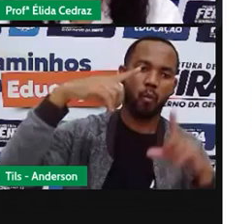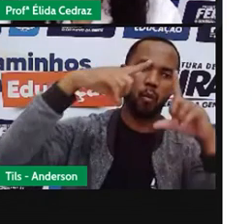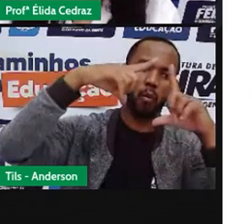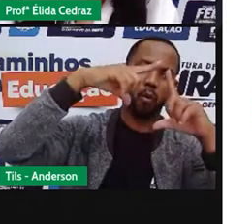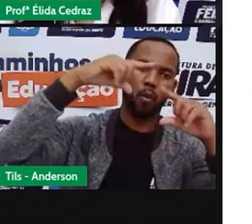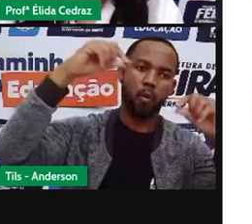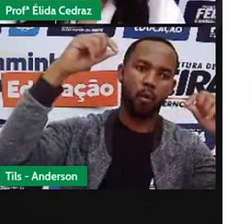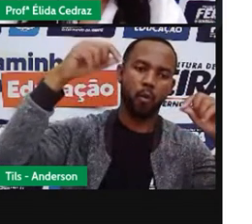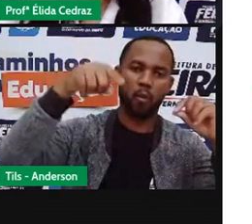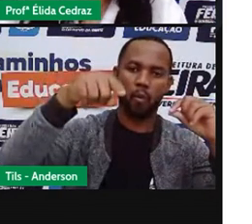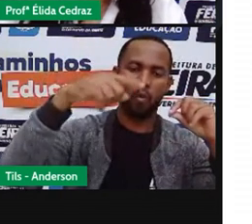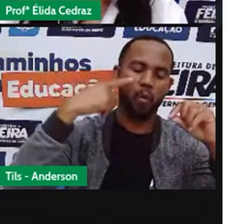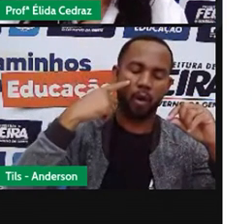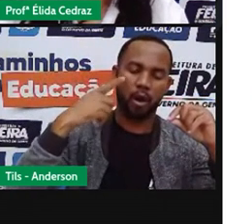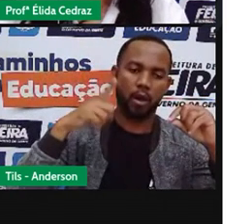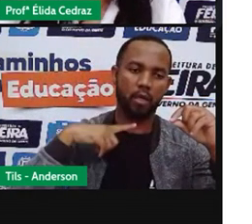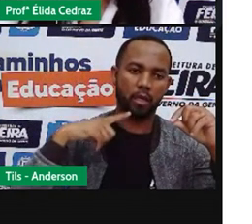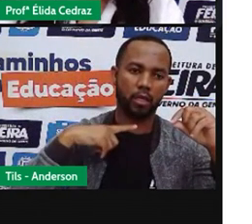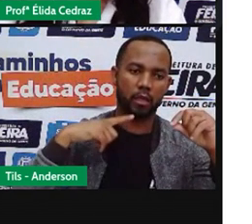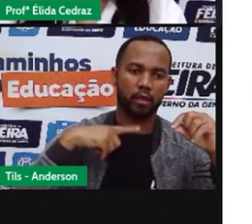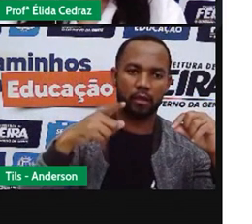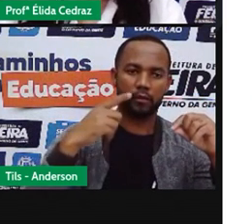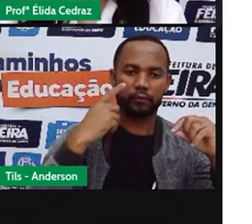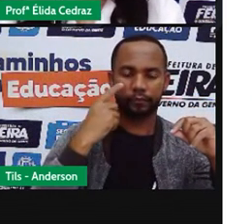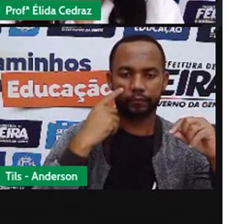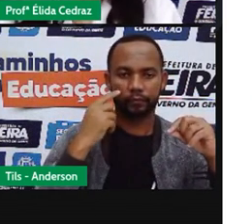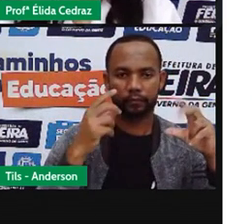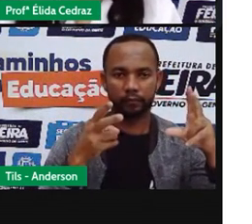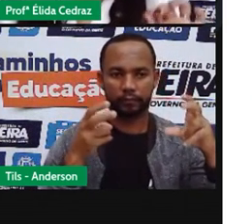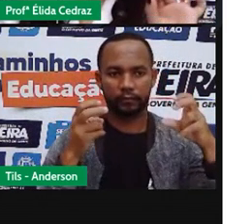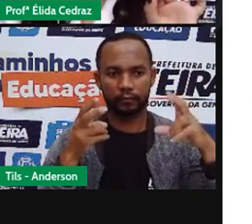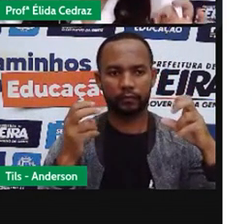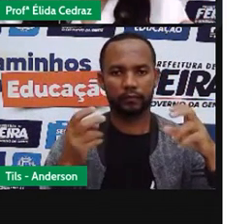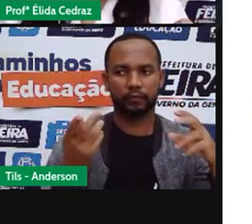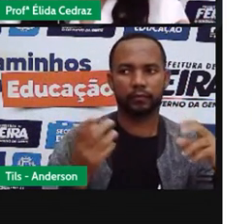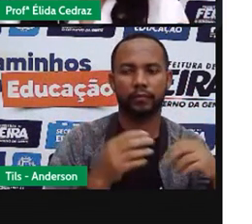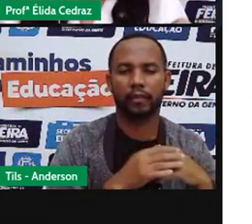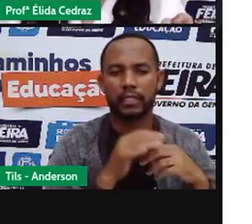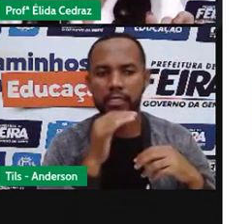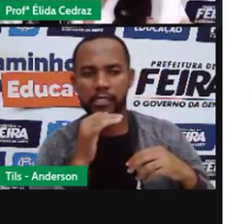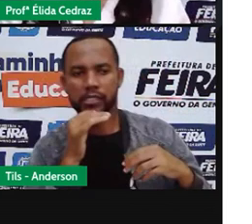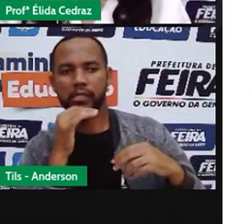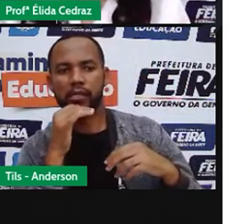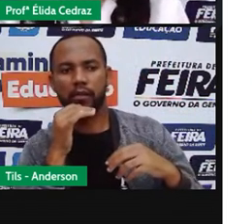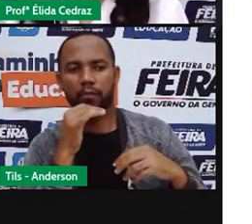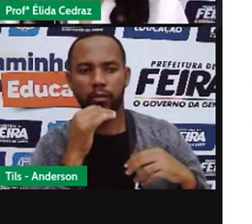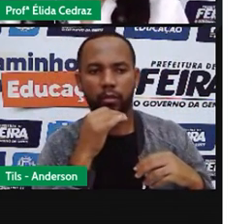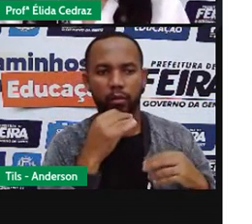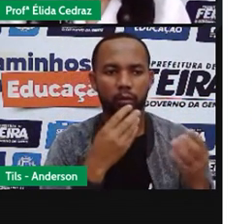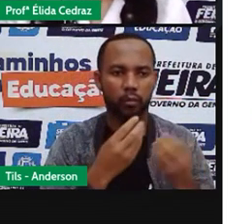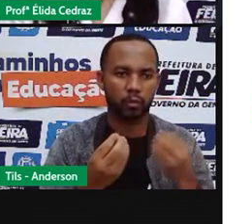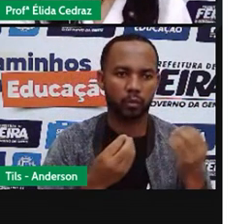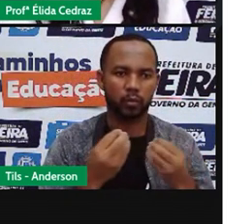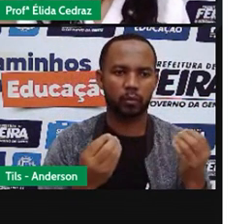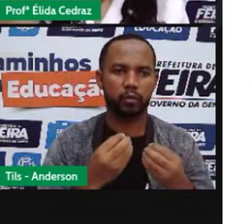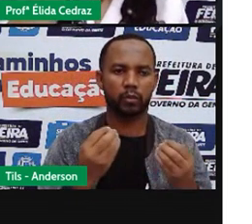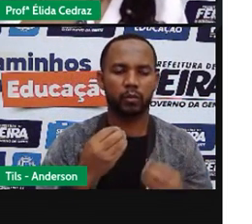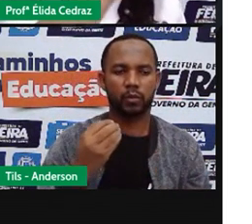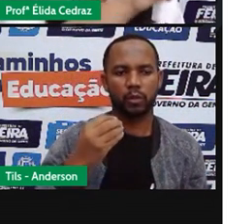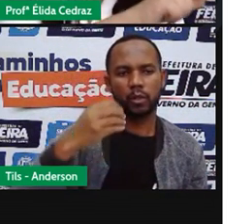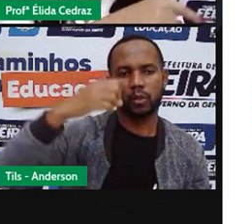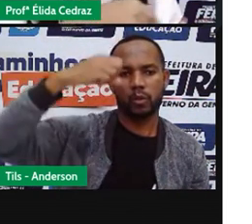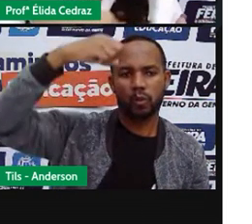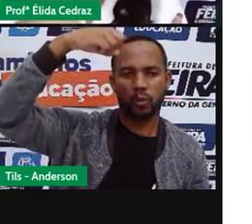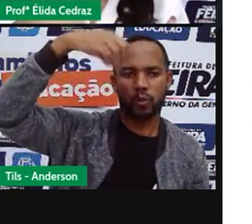primeiras imagens que eu coloquei aqui para você observar. O pino estava recebendo a luz do